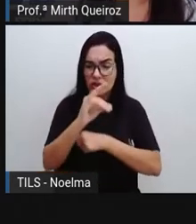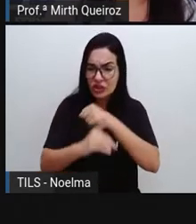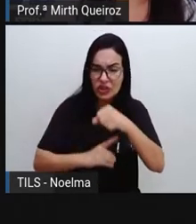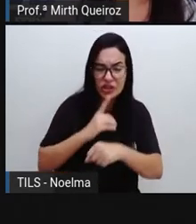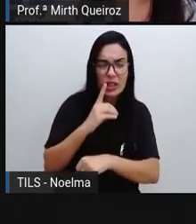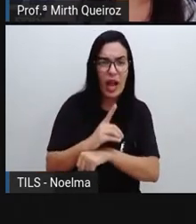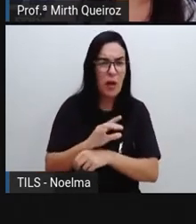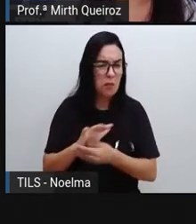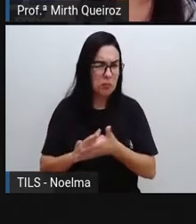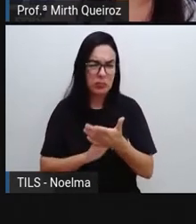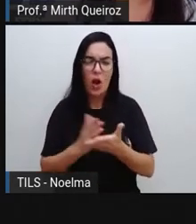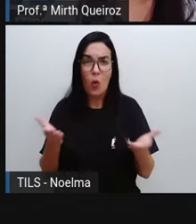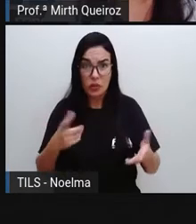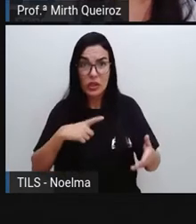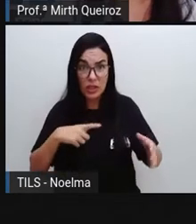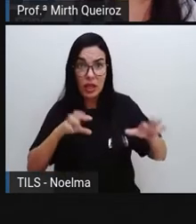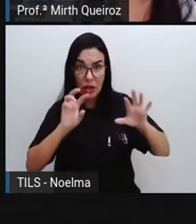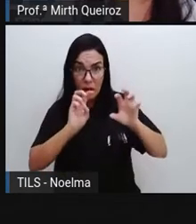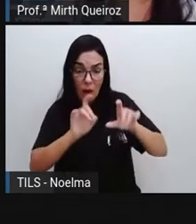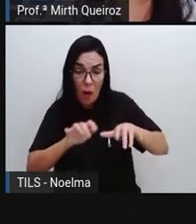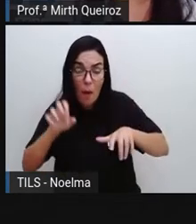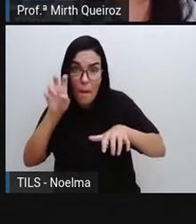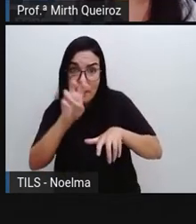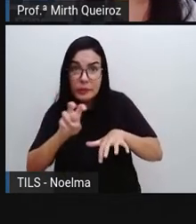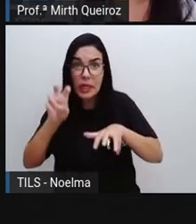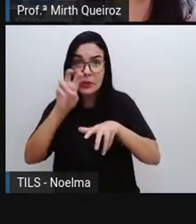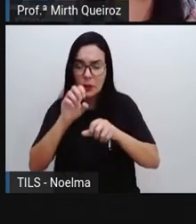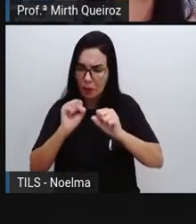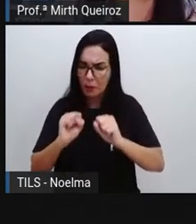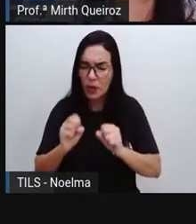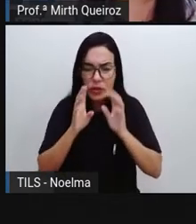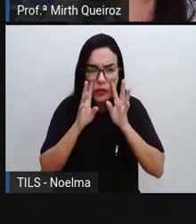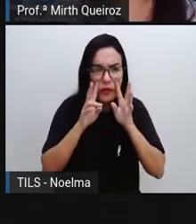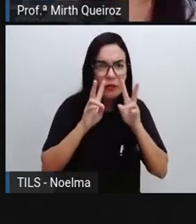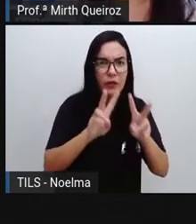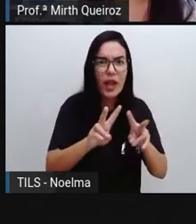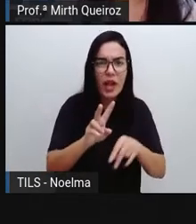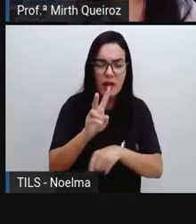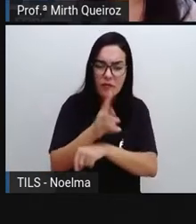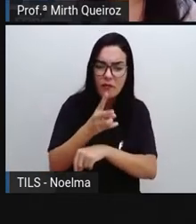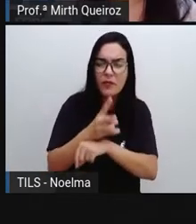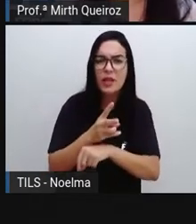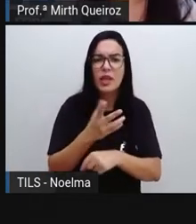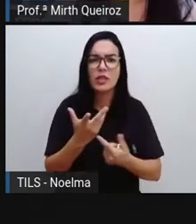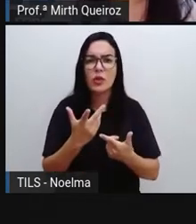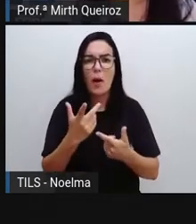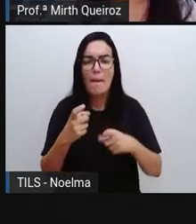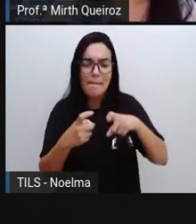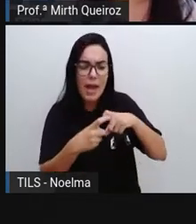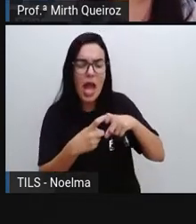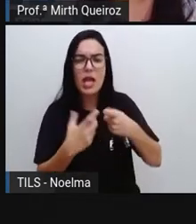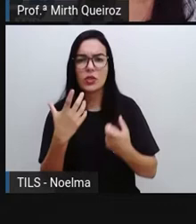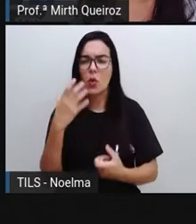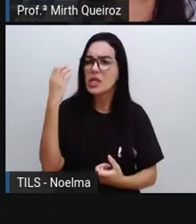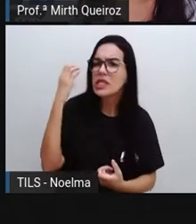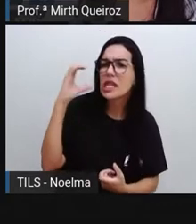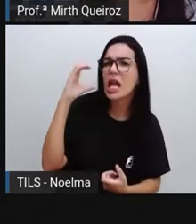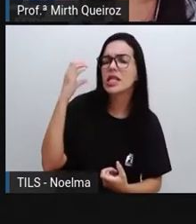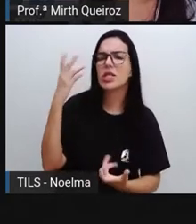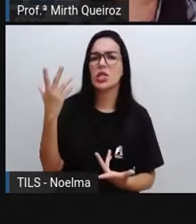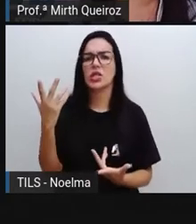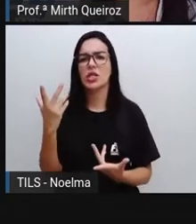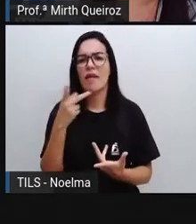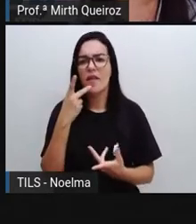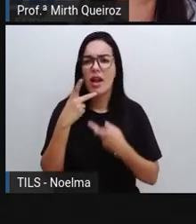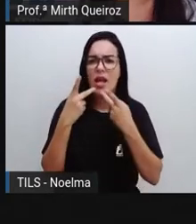Hoje a gente não tem os computadores, a gente pode assistir vídeos, né? De médicos, de cientistas falando sobre isso, a gente pode